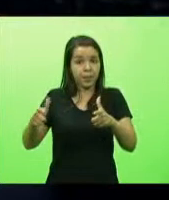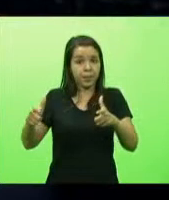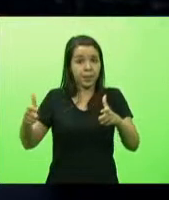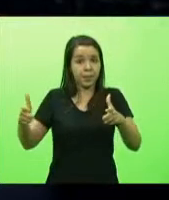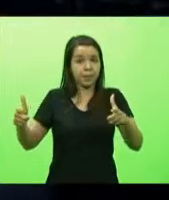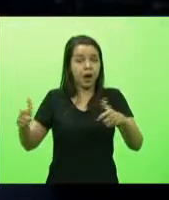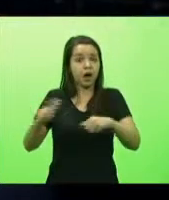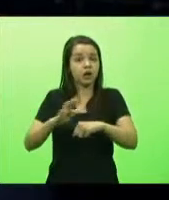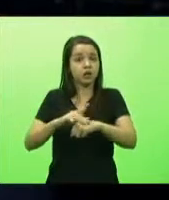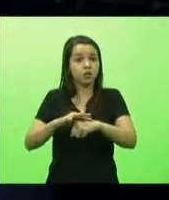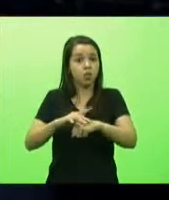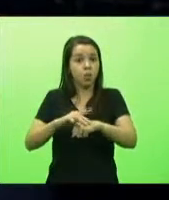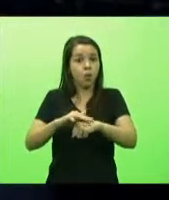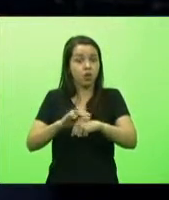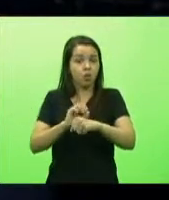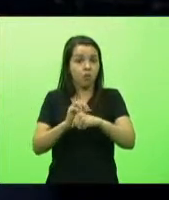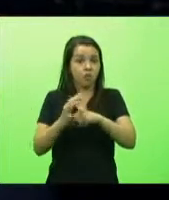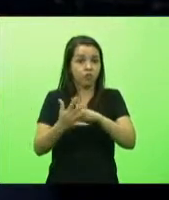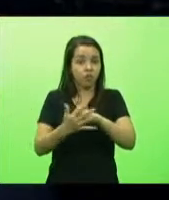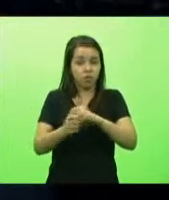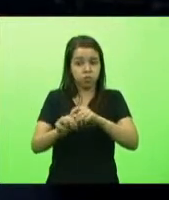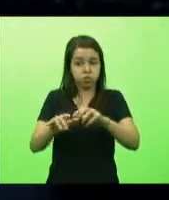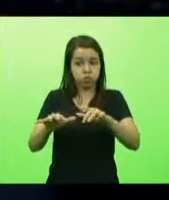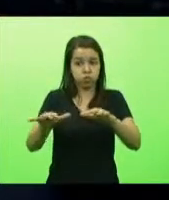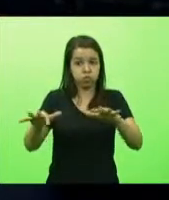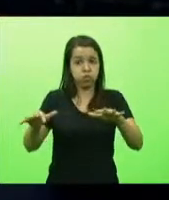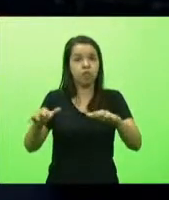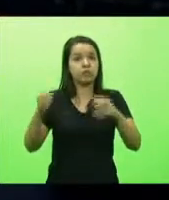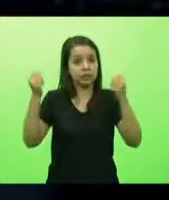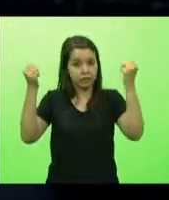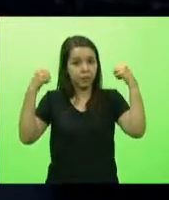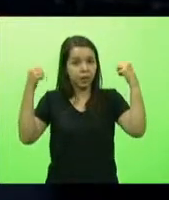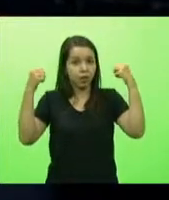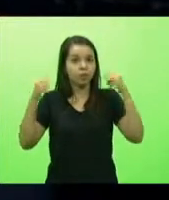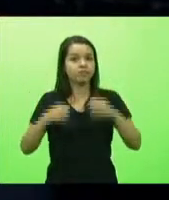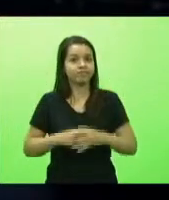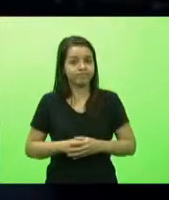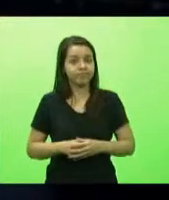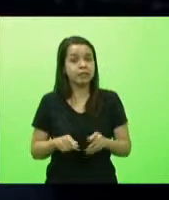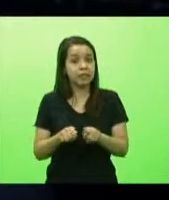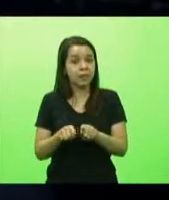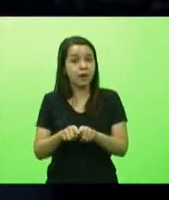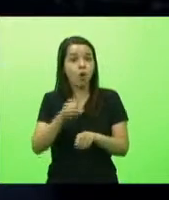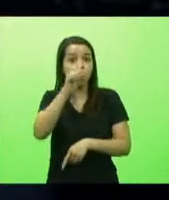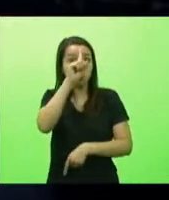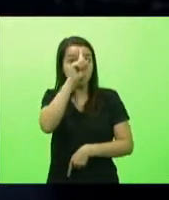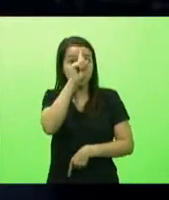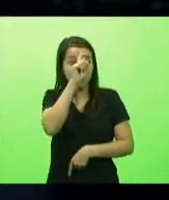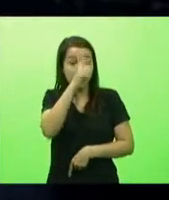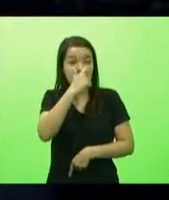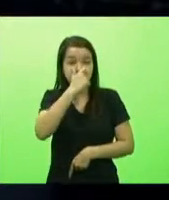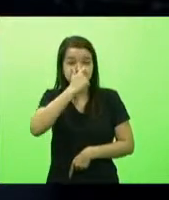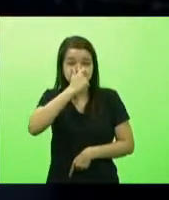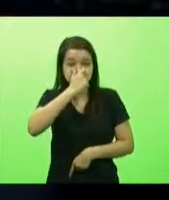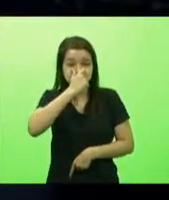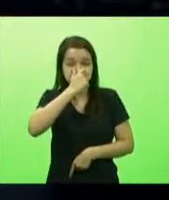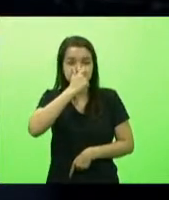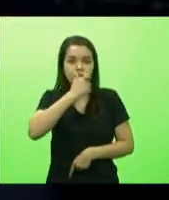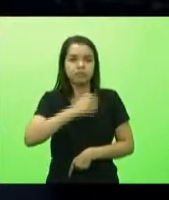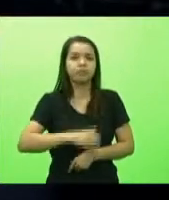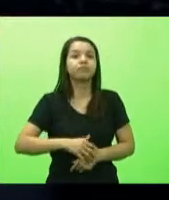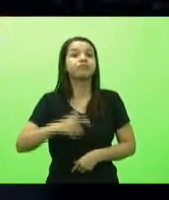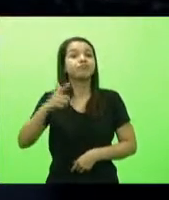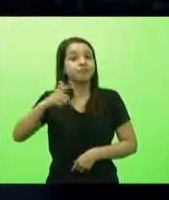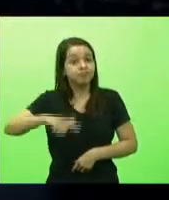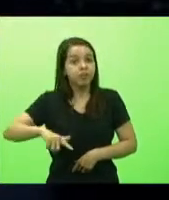a sobrecarga dos hospitais nós também estamos enfrentando a falta de profissionais que não é um problema novo